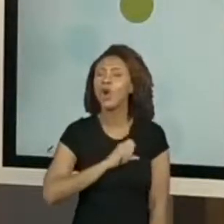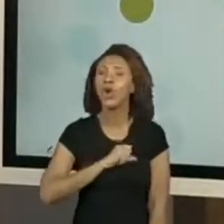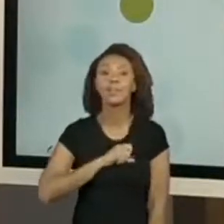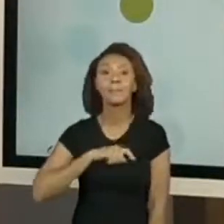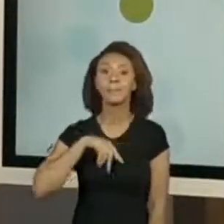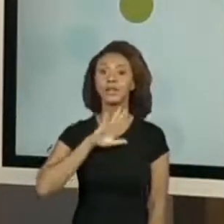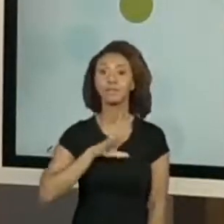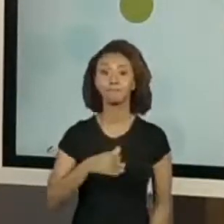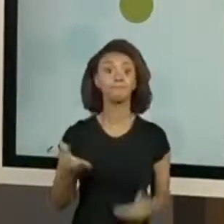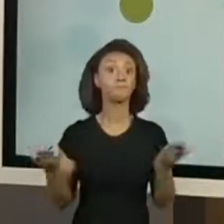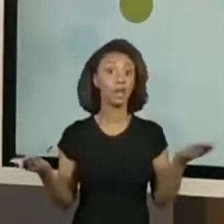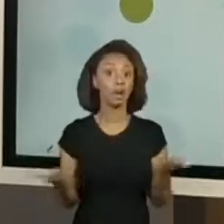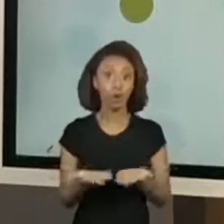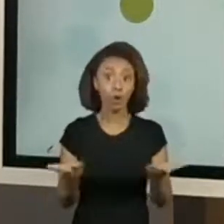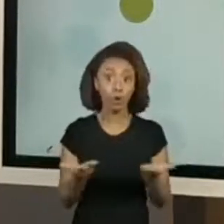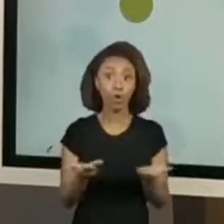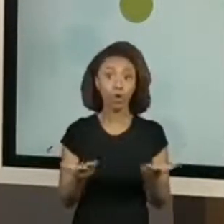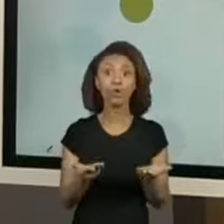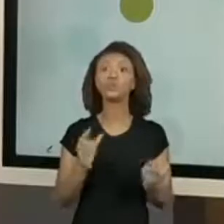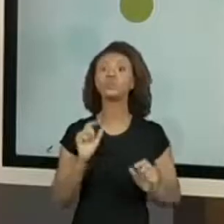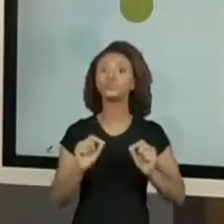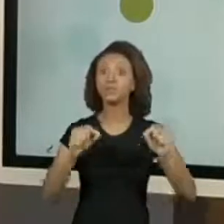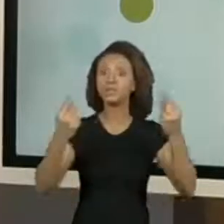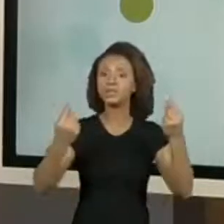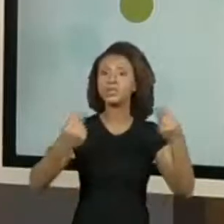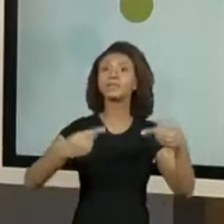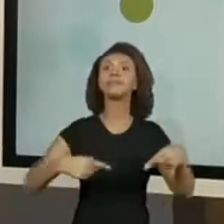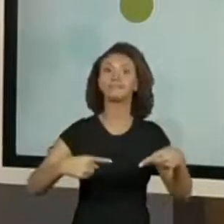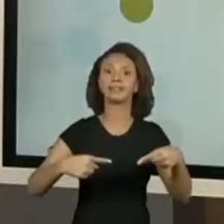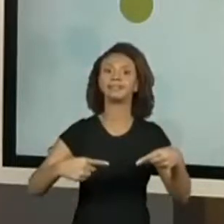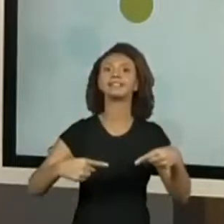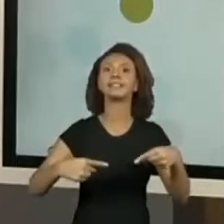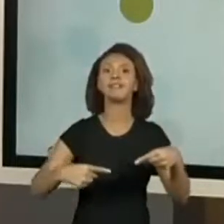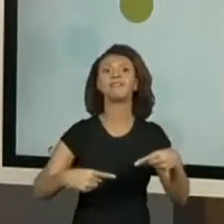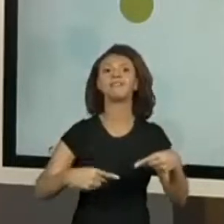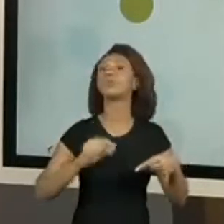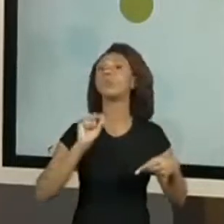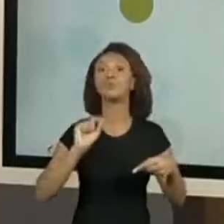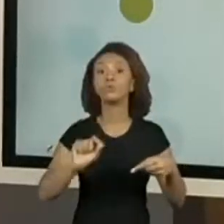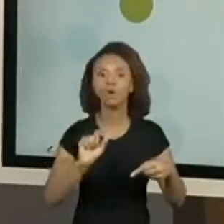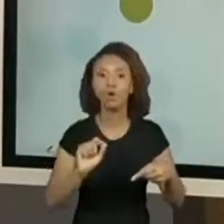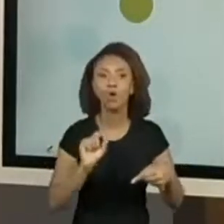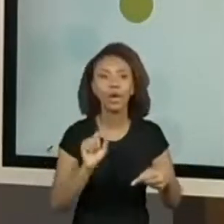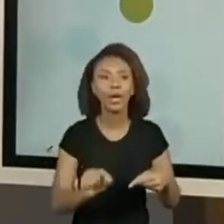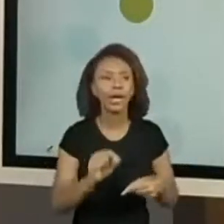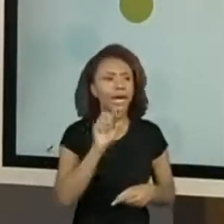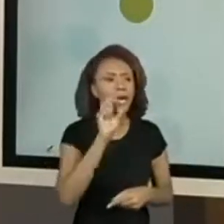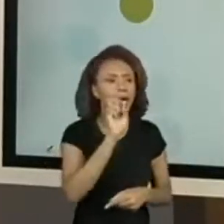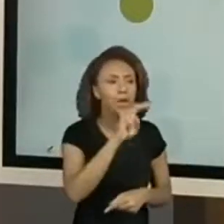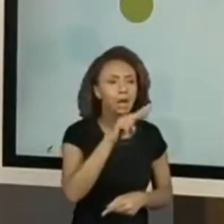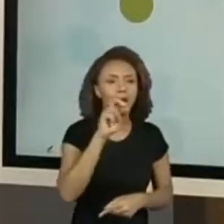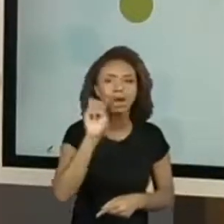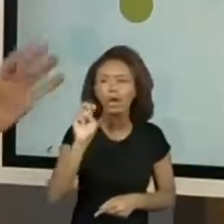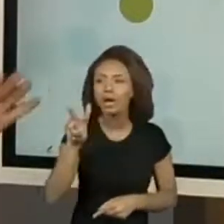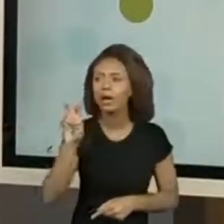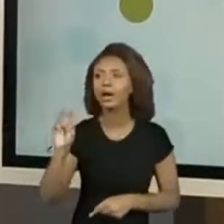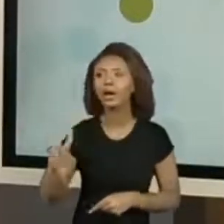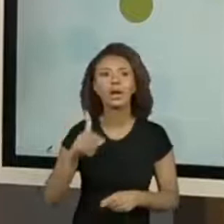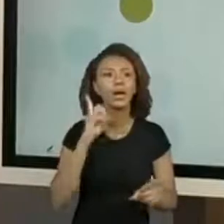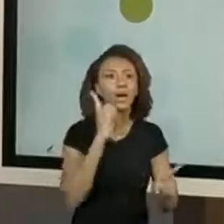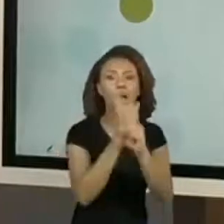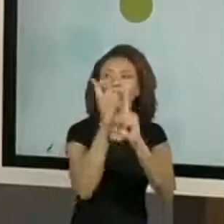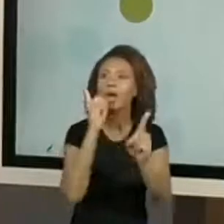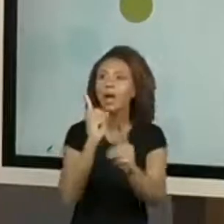Hoje a gente vai ter aí desafio de ler e encontrar algumas brincadeiras que a gente utiliza